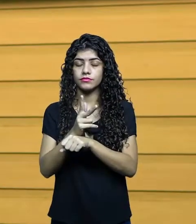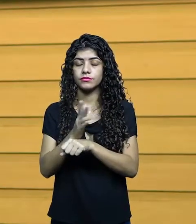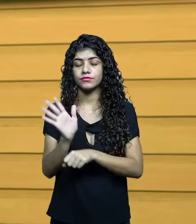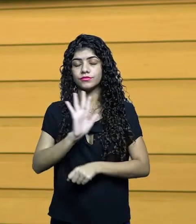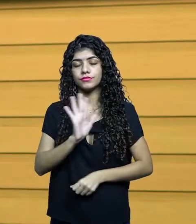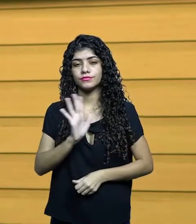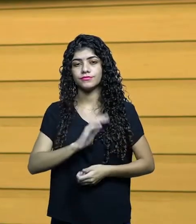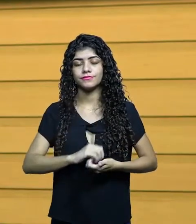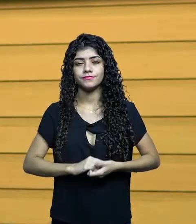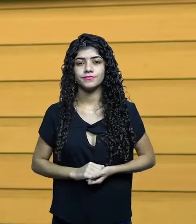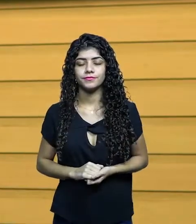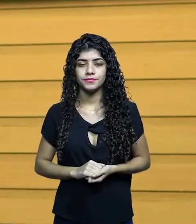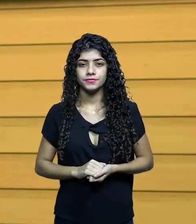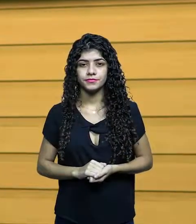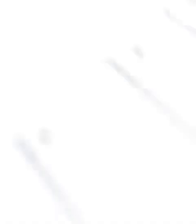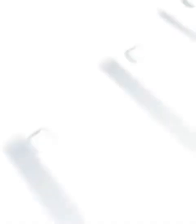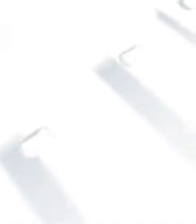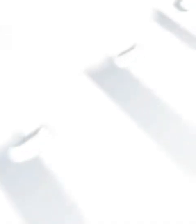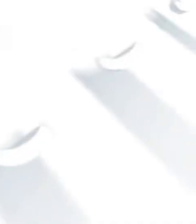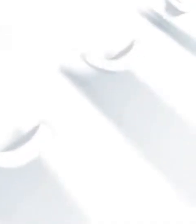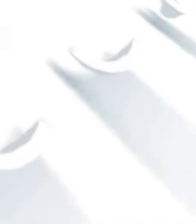o próximo módulo do nosso curso.